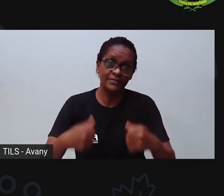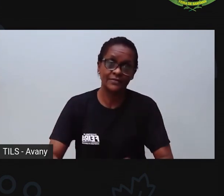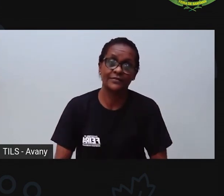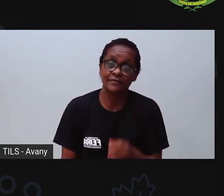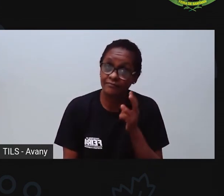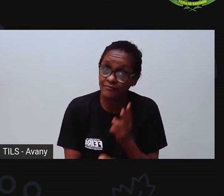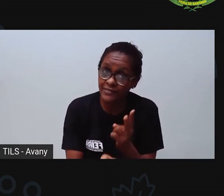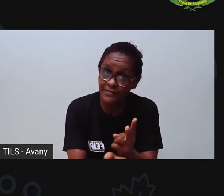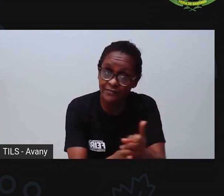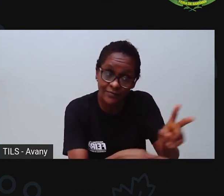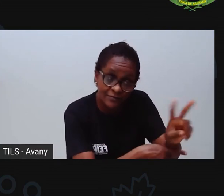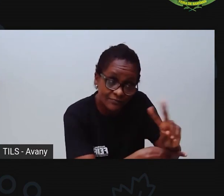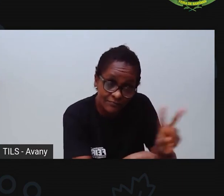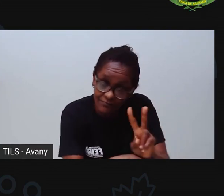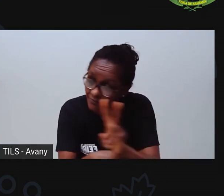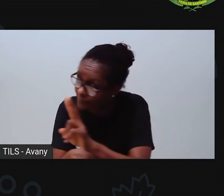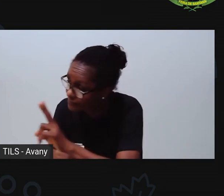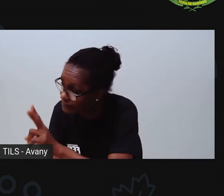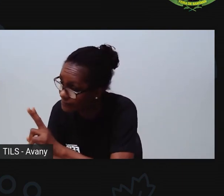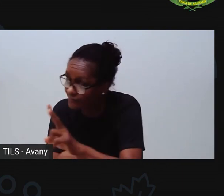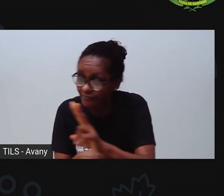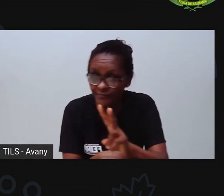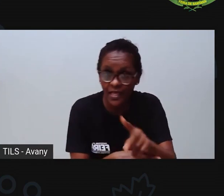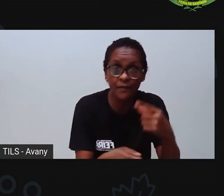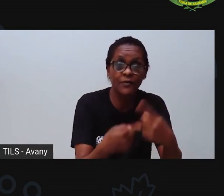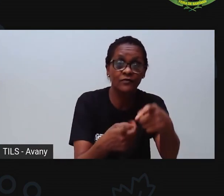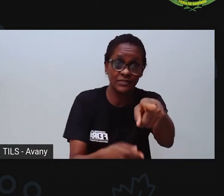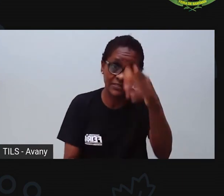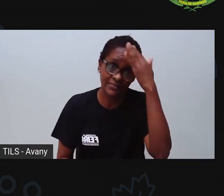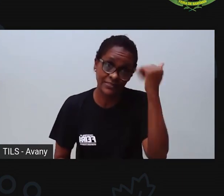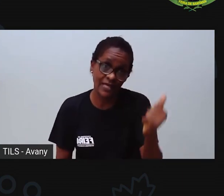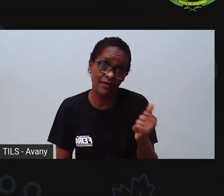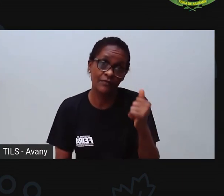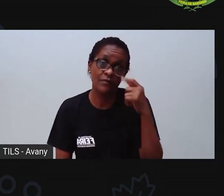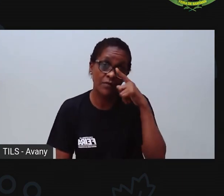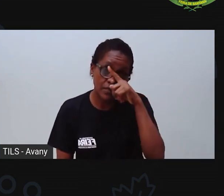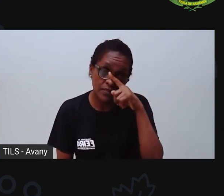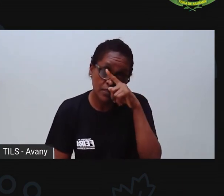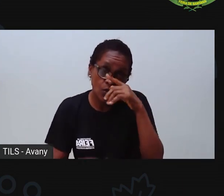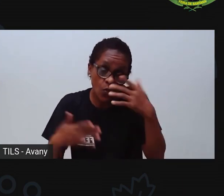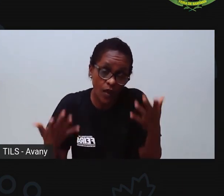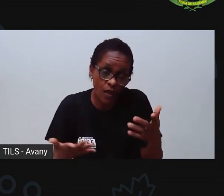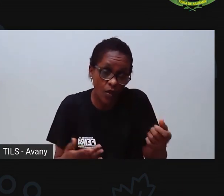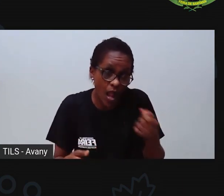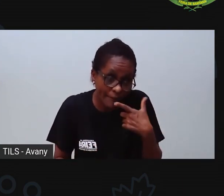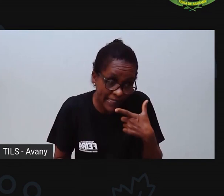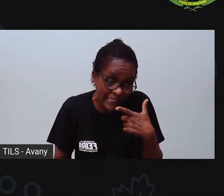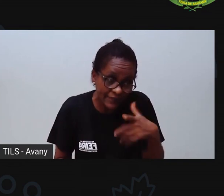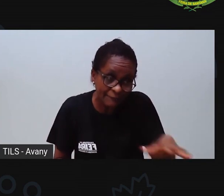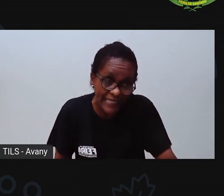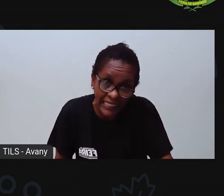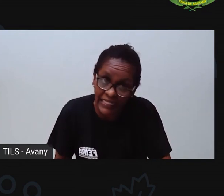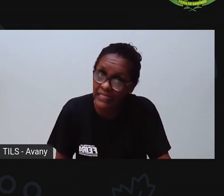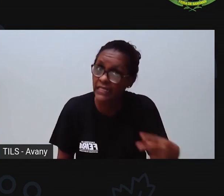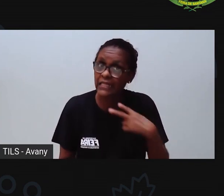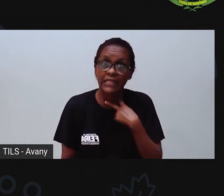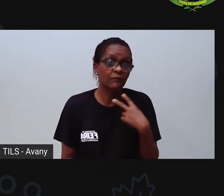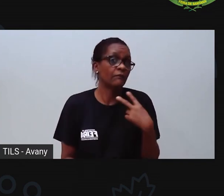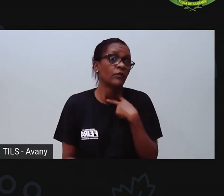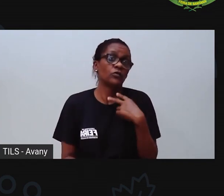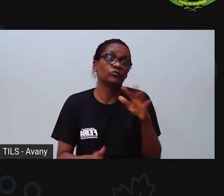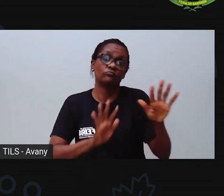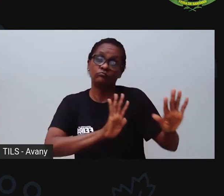né, que já sabe os perigos, se você viu um remédio ali embaixo, você não vai pegar, né? Se você viu um